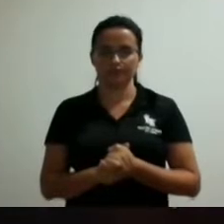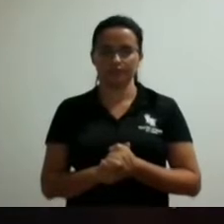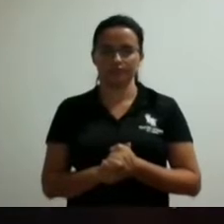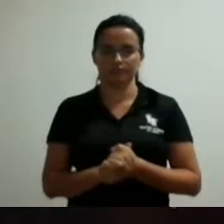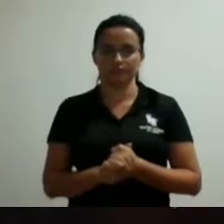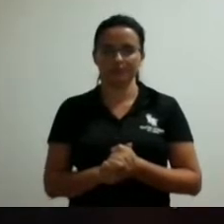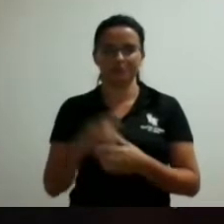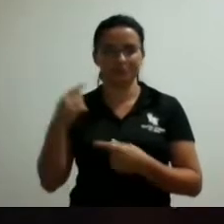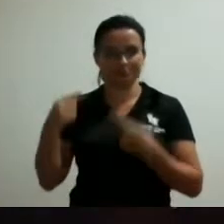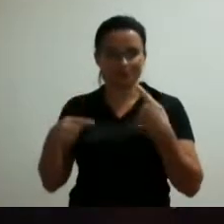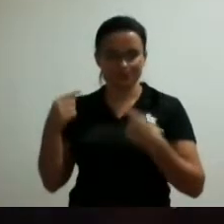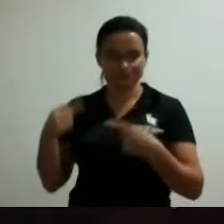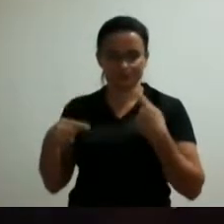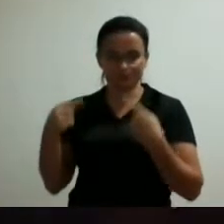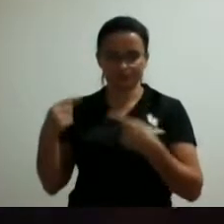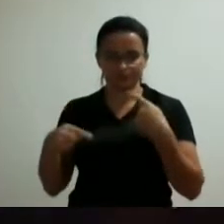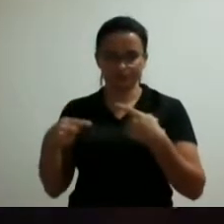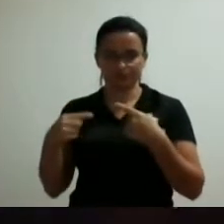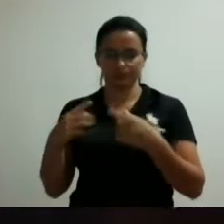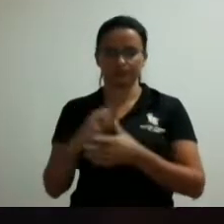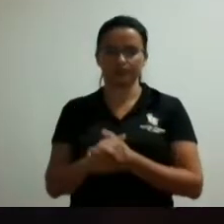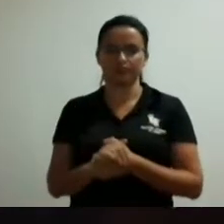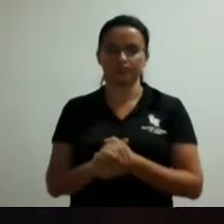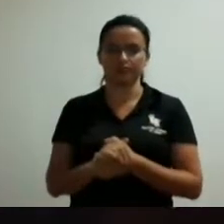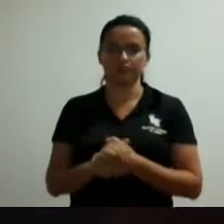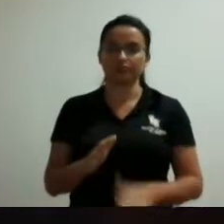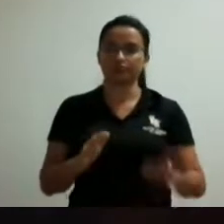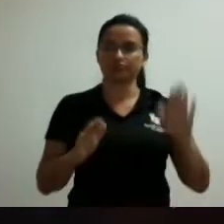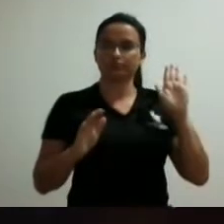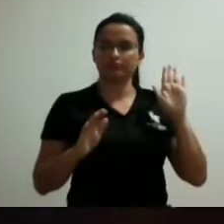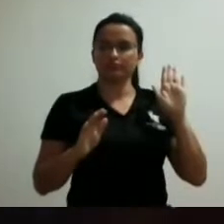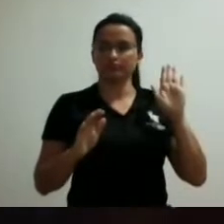em discussão pela ordem senhor presidente